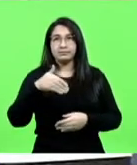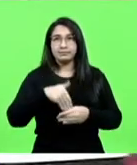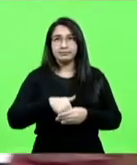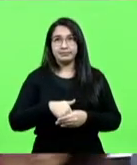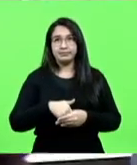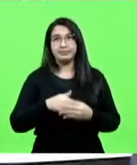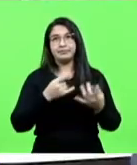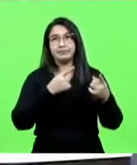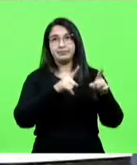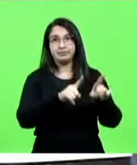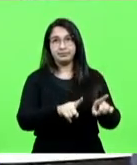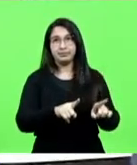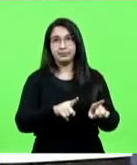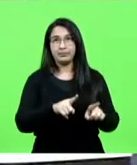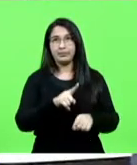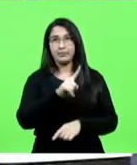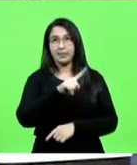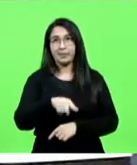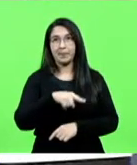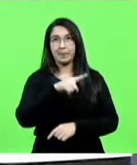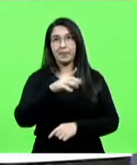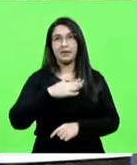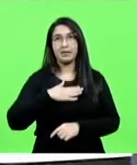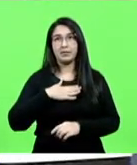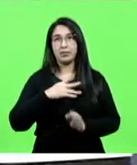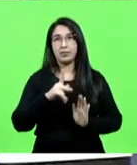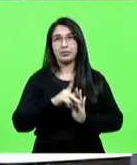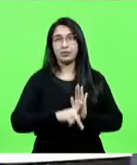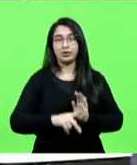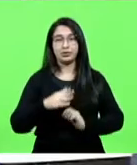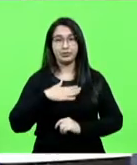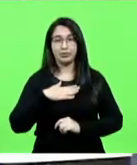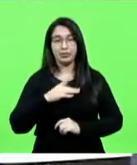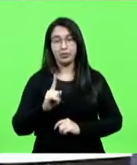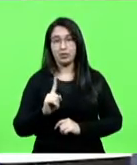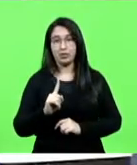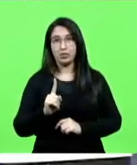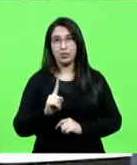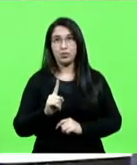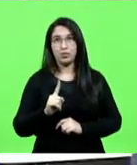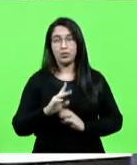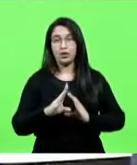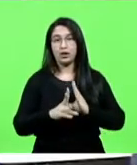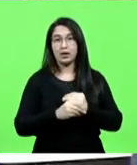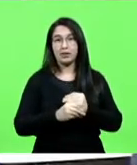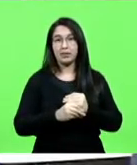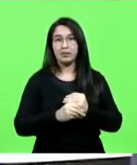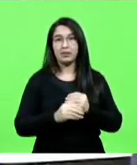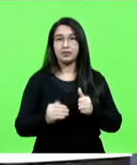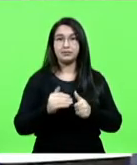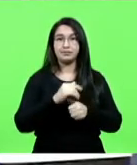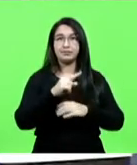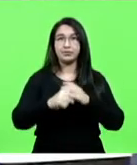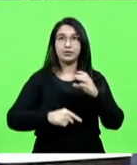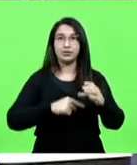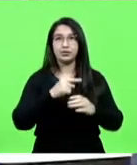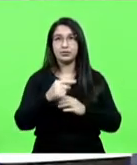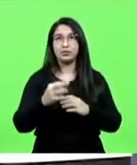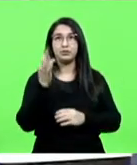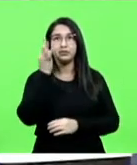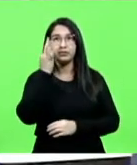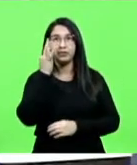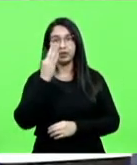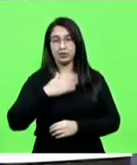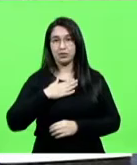derrubar esse meu projeto aí, que esse não é o meu, essa é a emenda substitutiva global do deputado Fernando Krellin, não é o meu